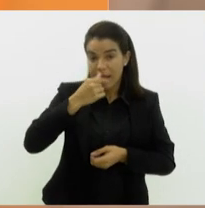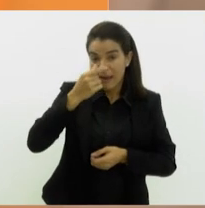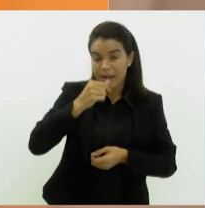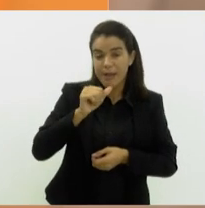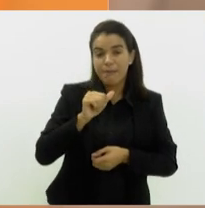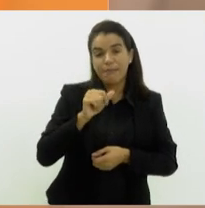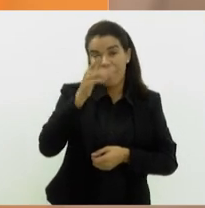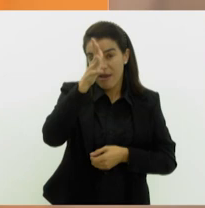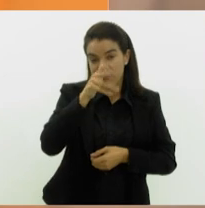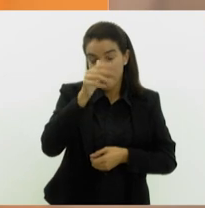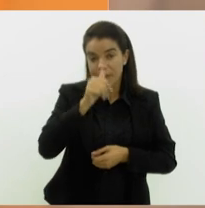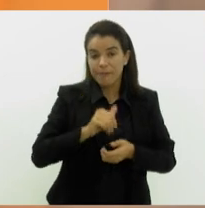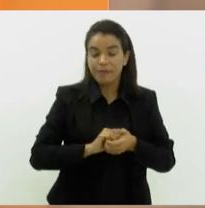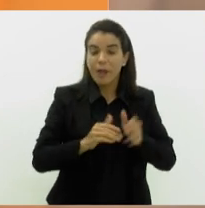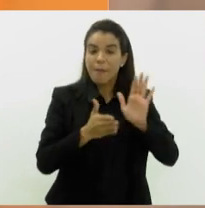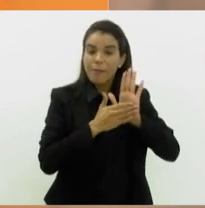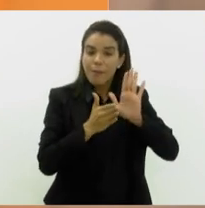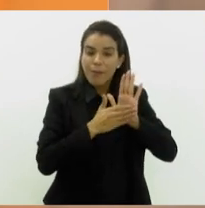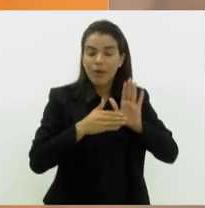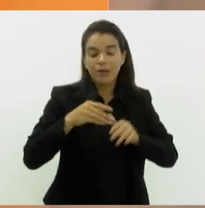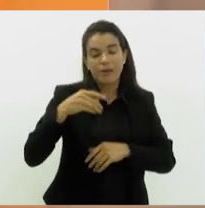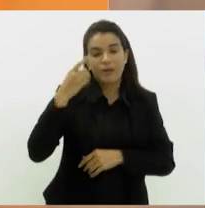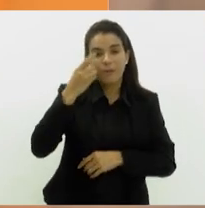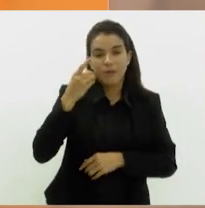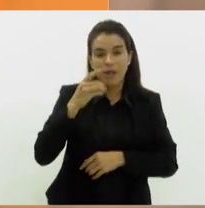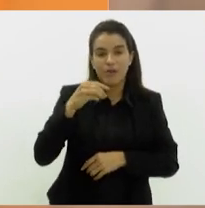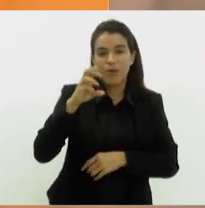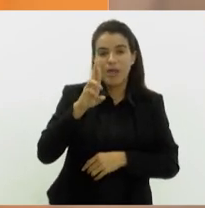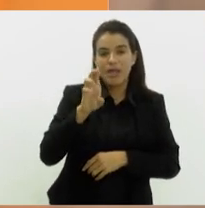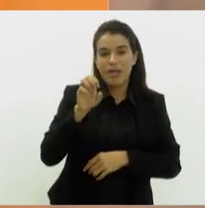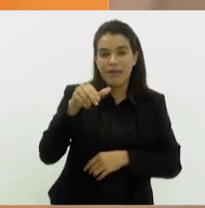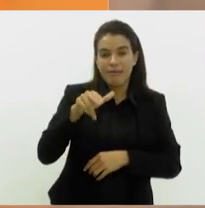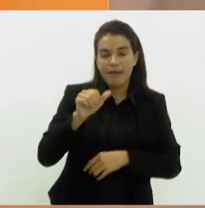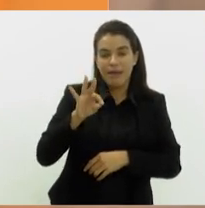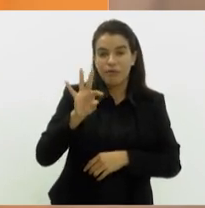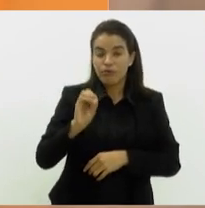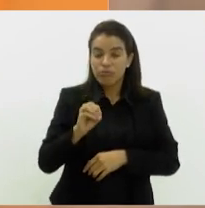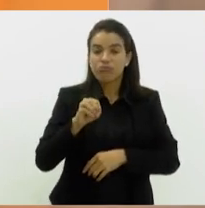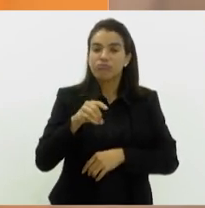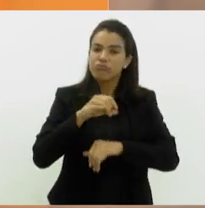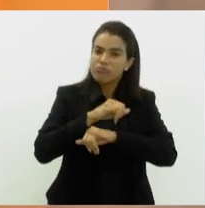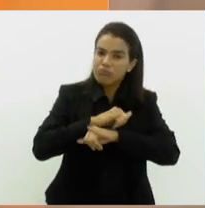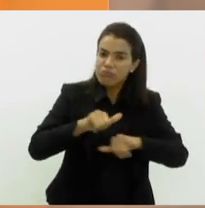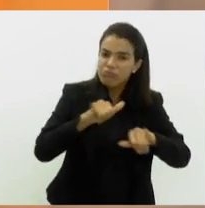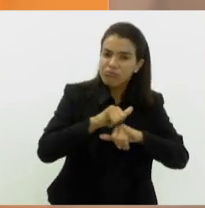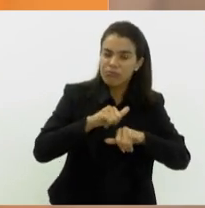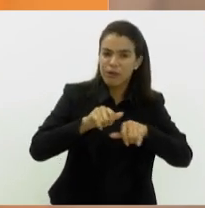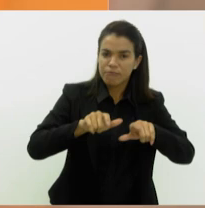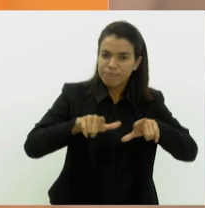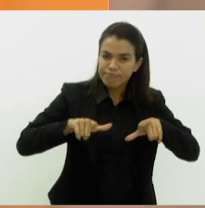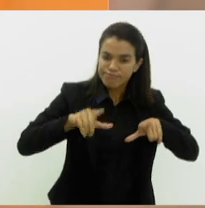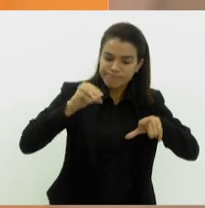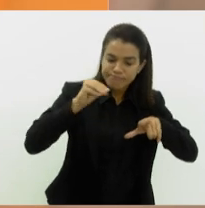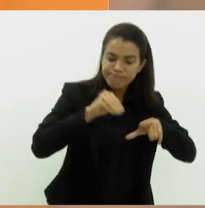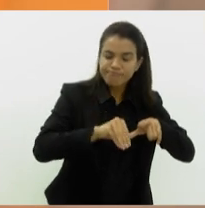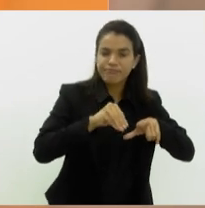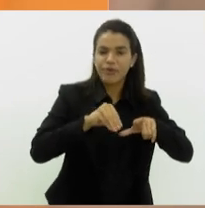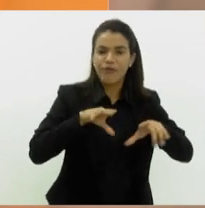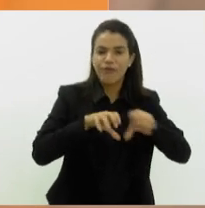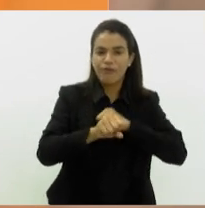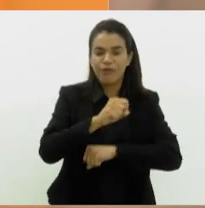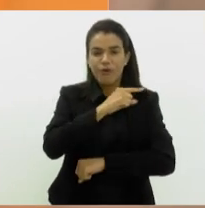Em segunda discussão, uma proposta do deputado Renato Miranda, que proíbe que seja informado no diploma de conclusão de ensino